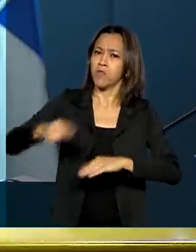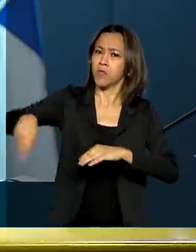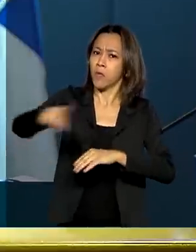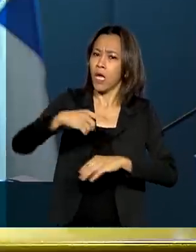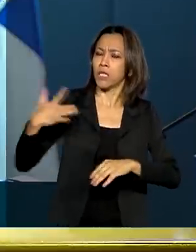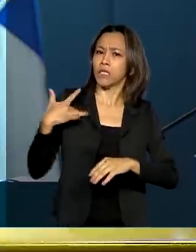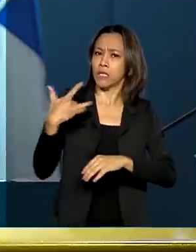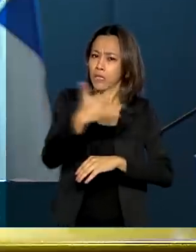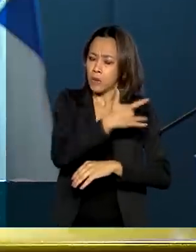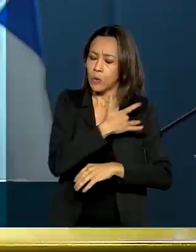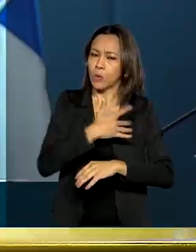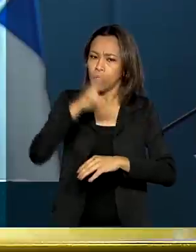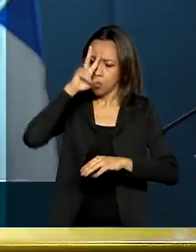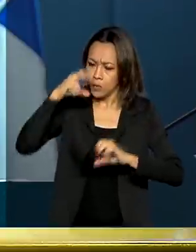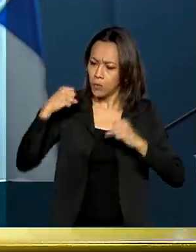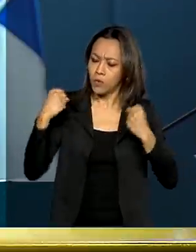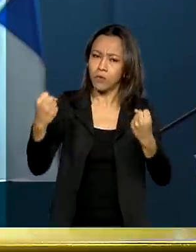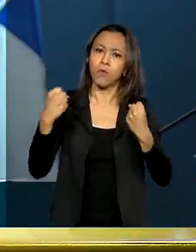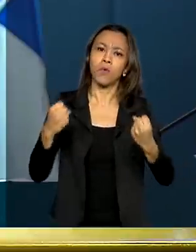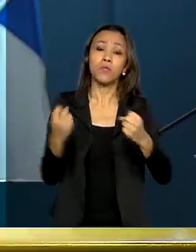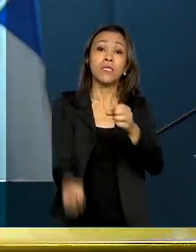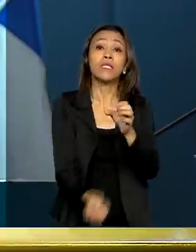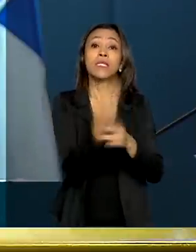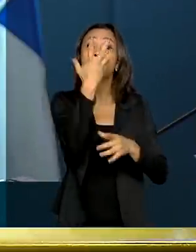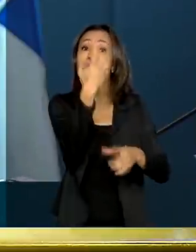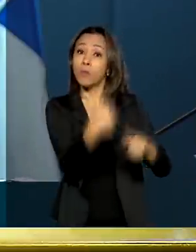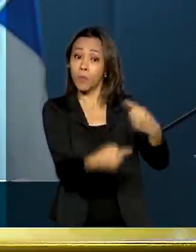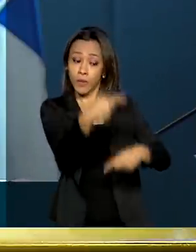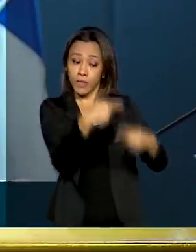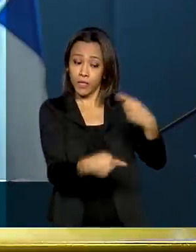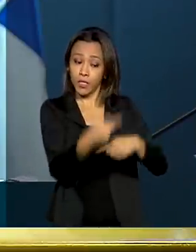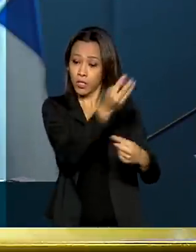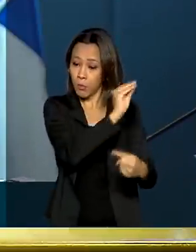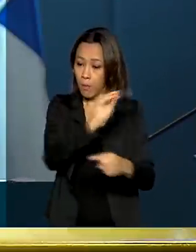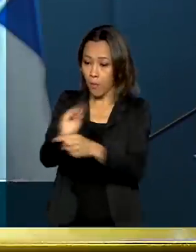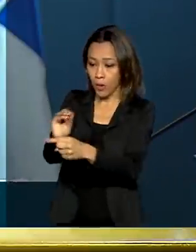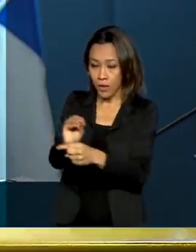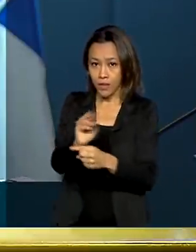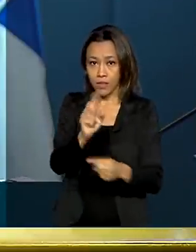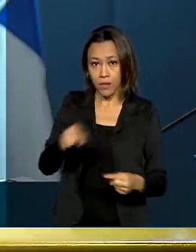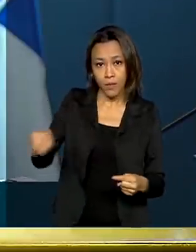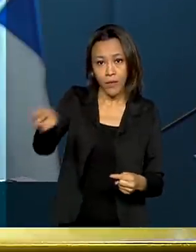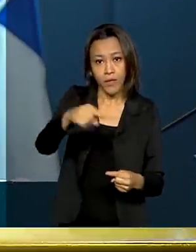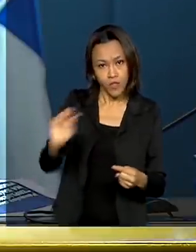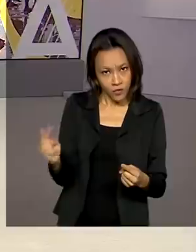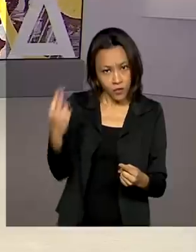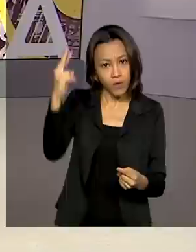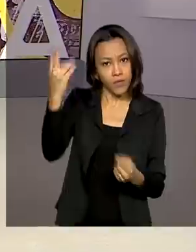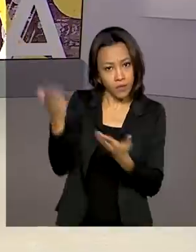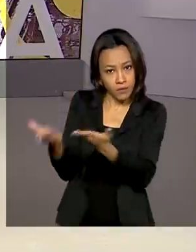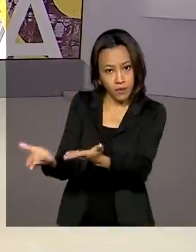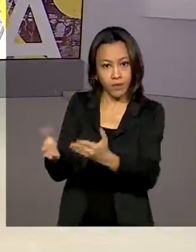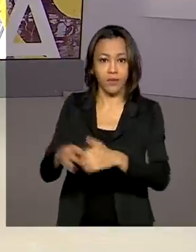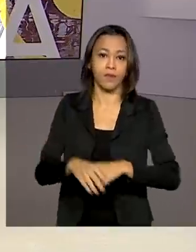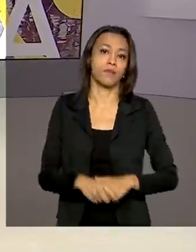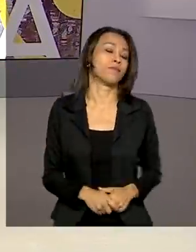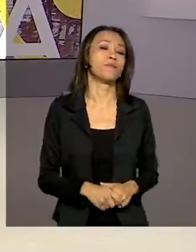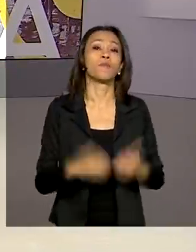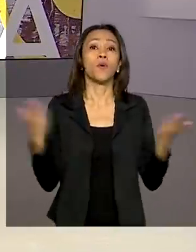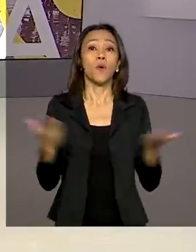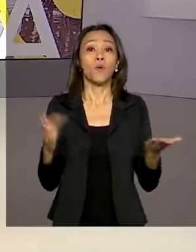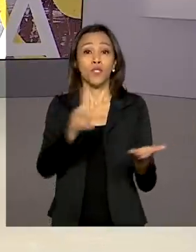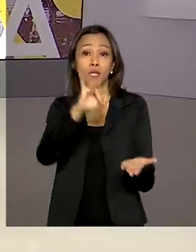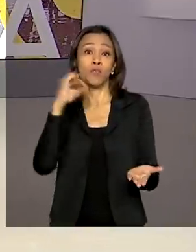eles estão inseridos, criando políticas públicas de proteção, de valorização e de autocuidado. Hoje é dia